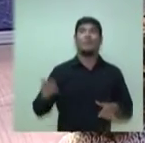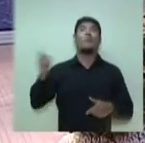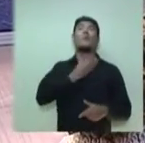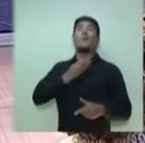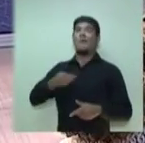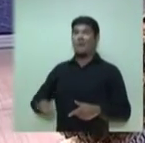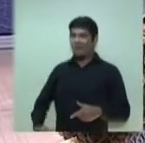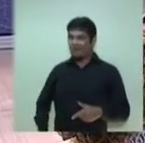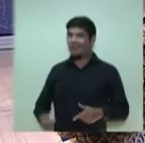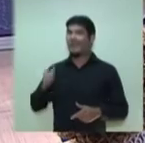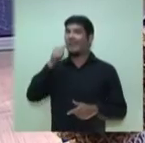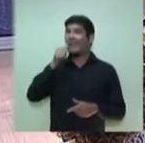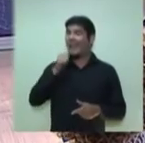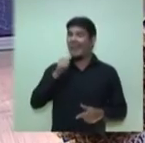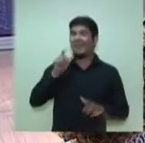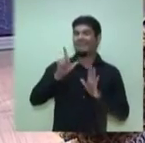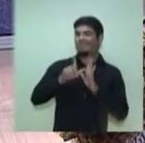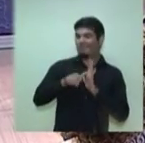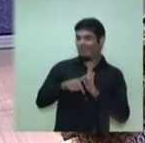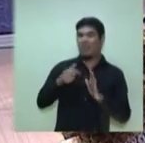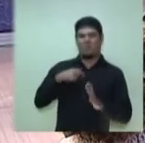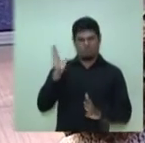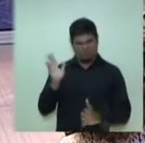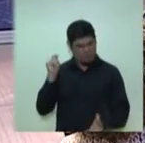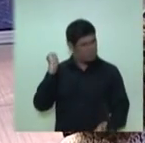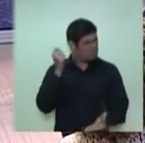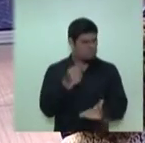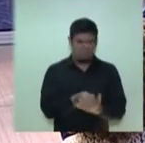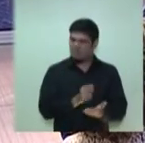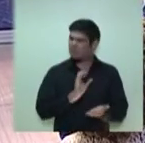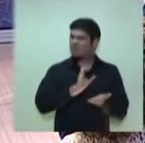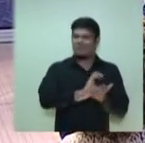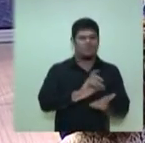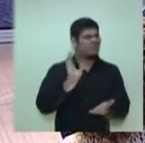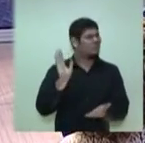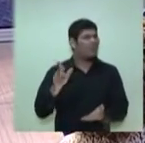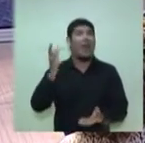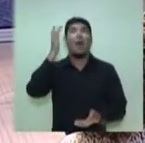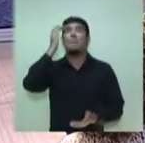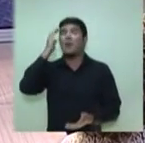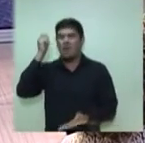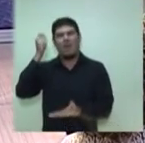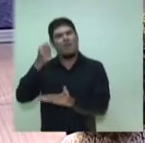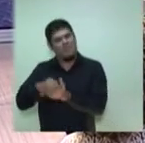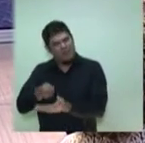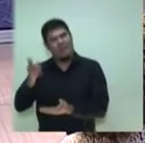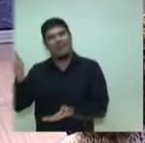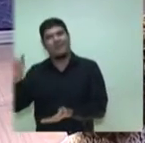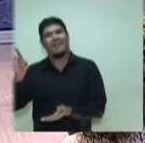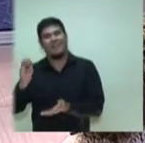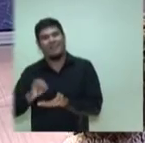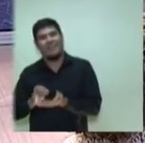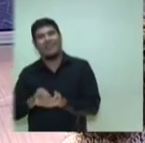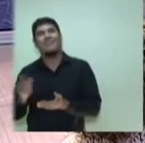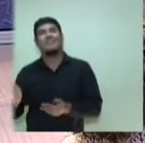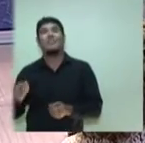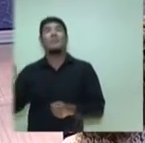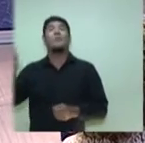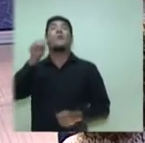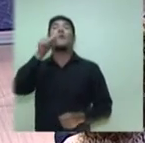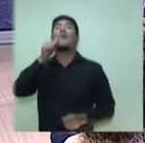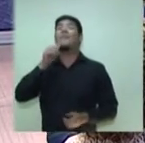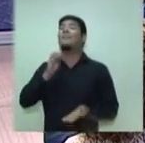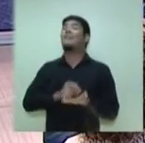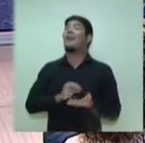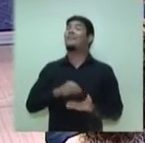Acabei de pagar a folha inteira, falta mais. Mas amanhã é o que termina o restante. Está havendo atraso no governo do estado, não pago o décimo terceiro salário.